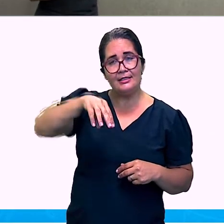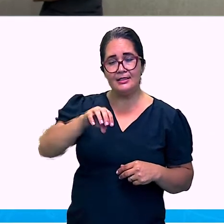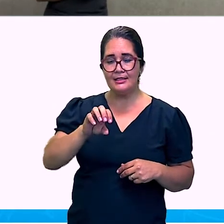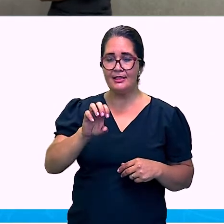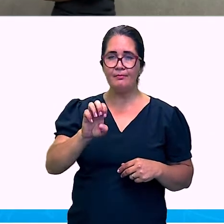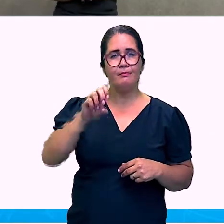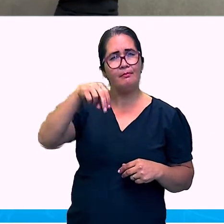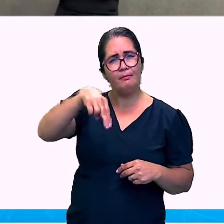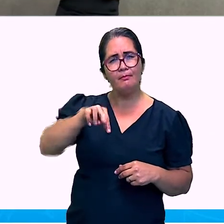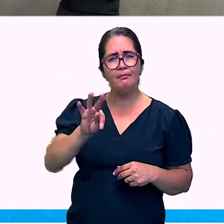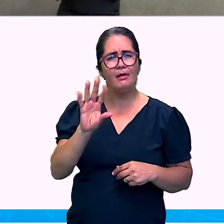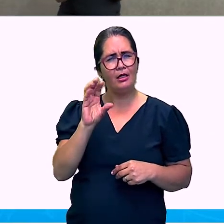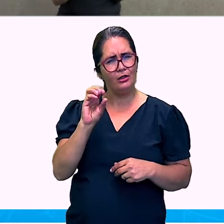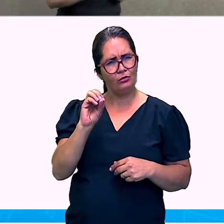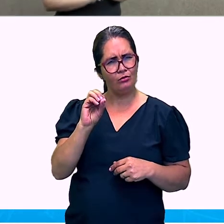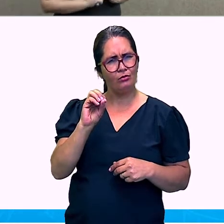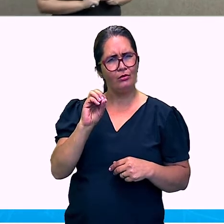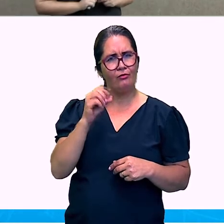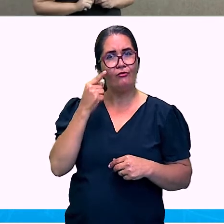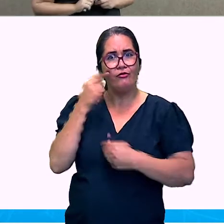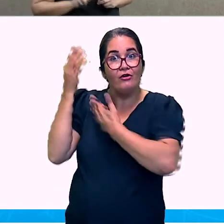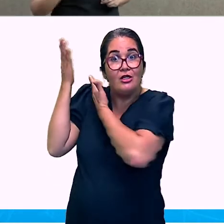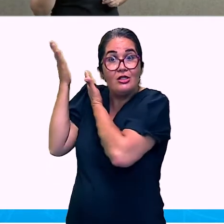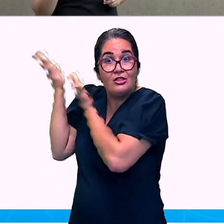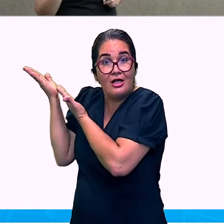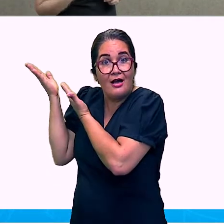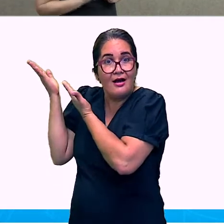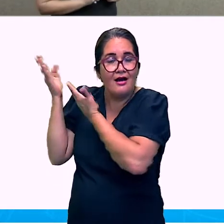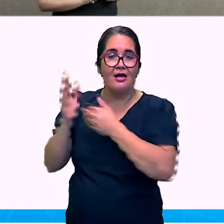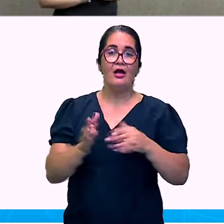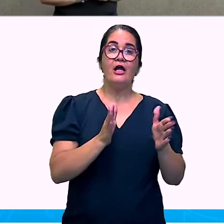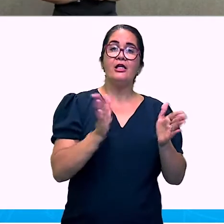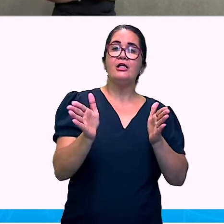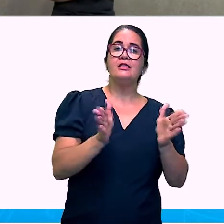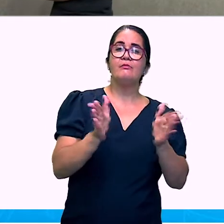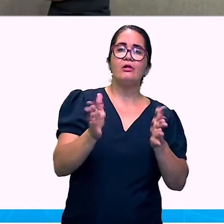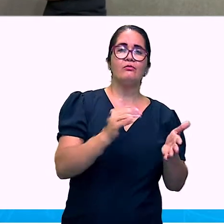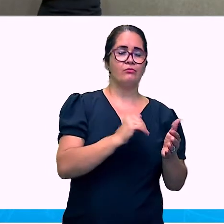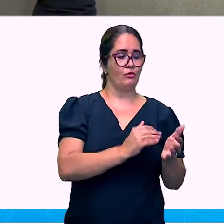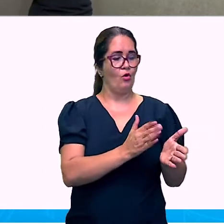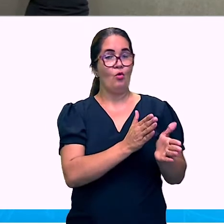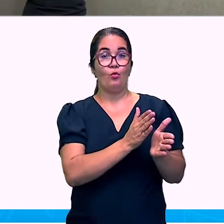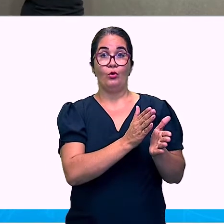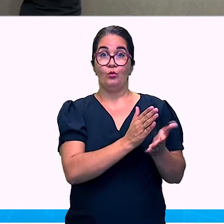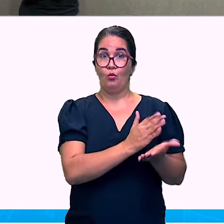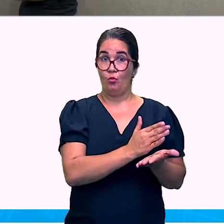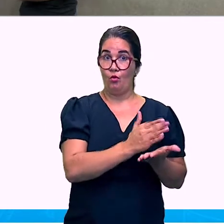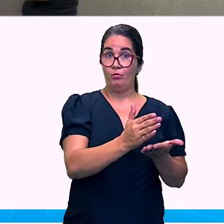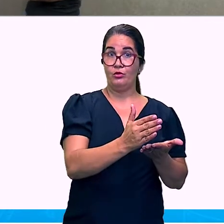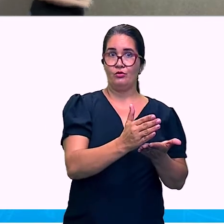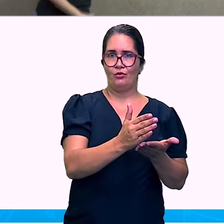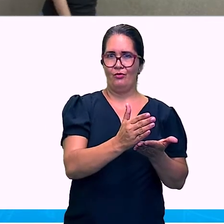conceitos. As suas diferenças. Preste atenção neste quadro. Que eu vou mostrar a seguir.